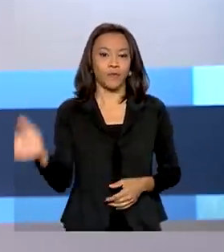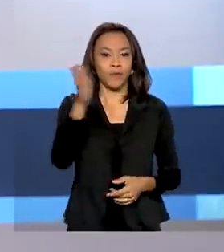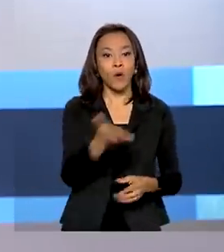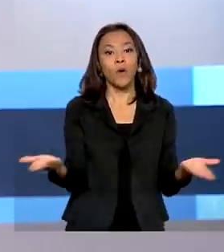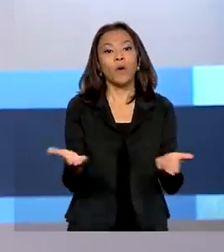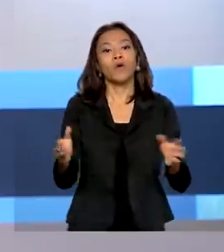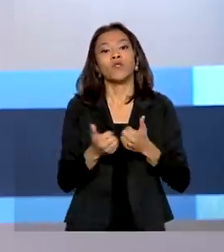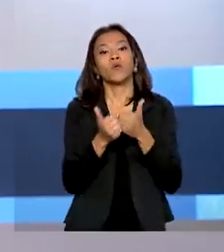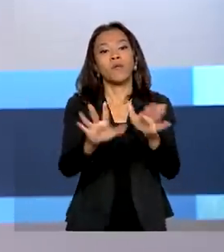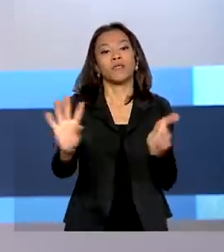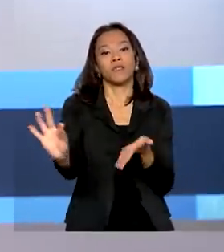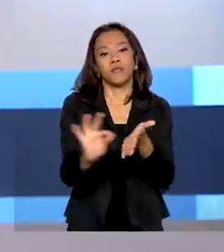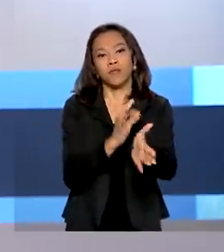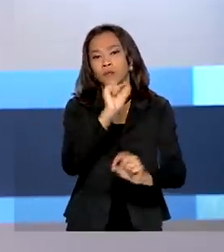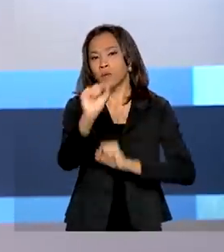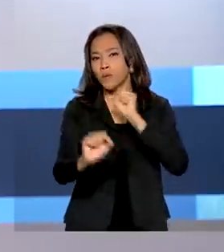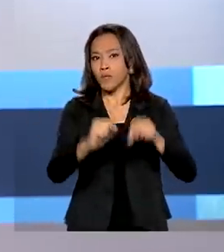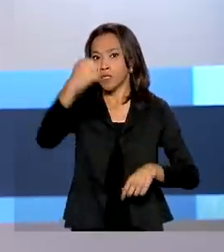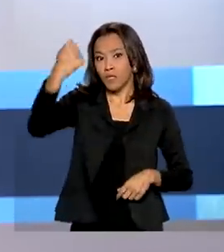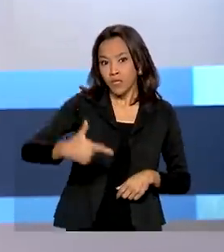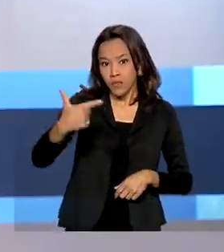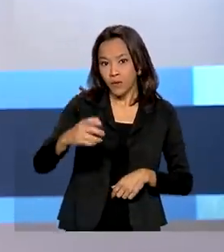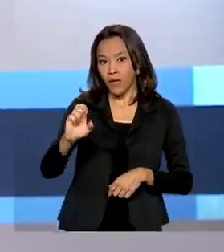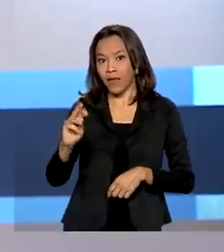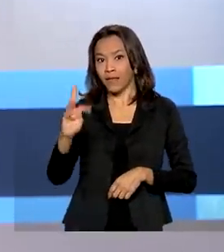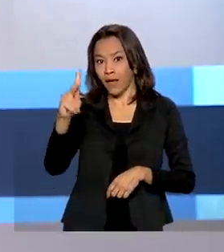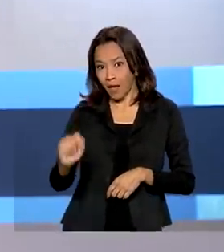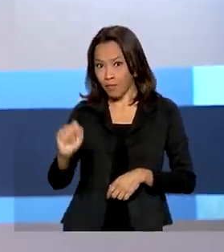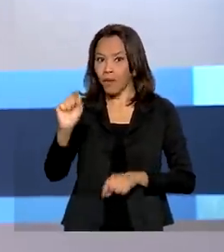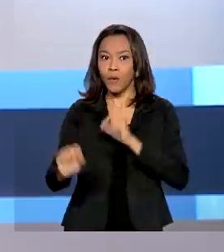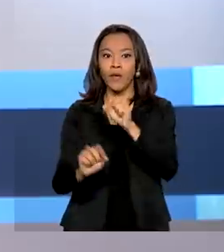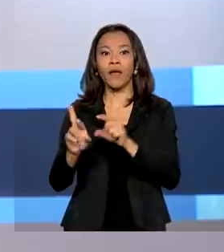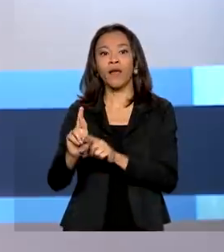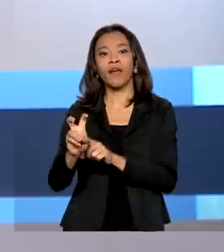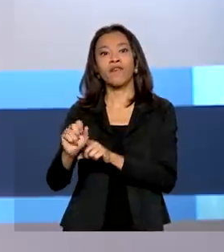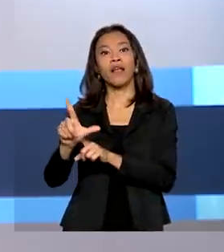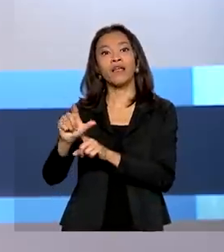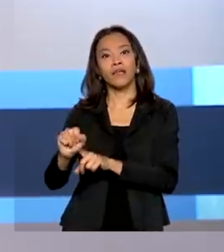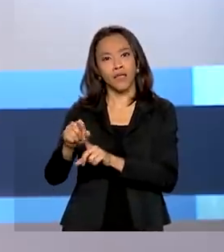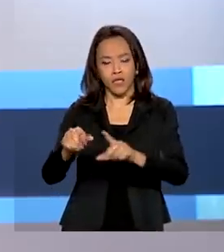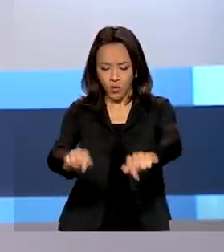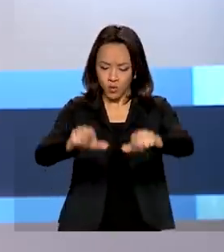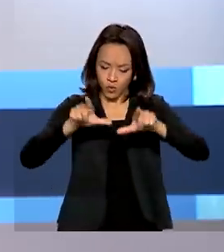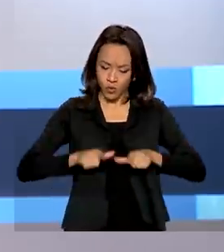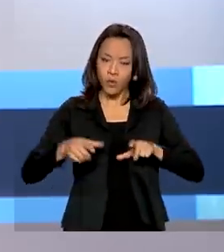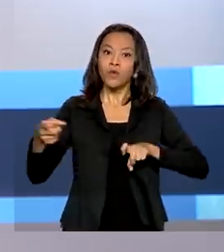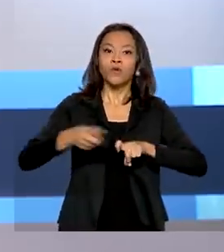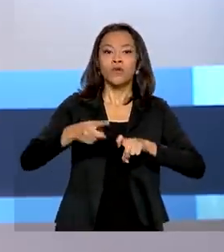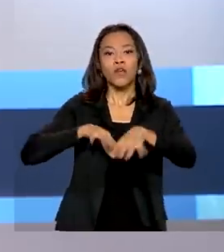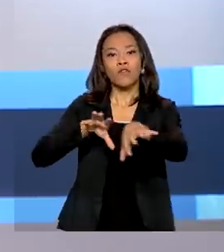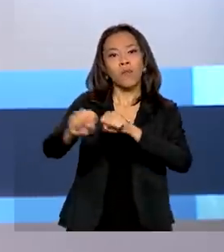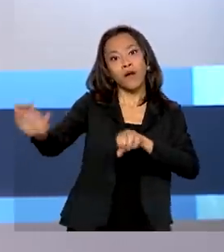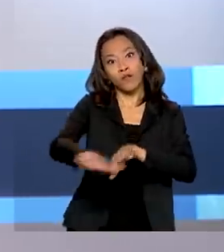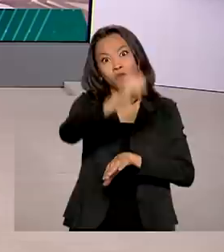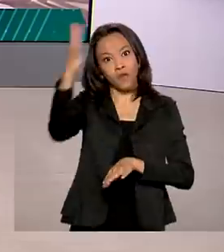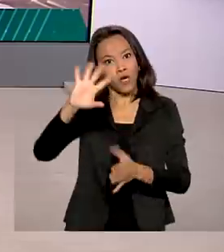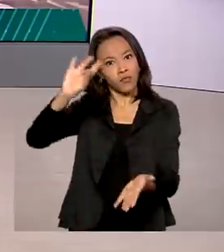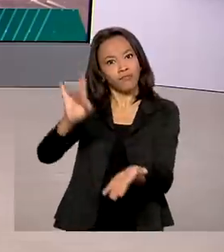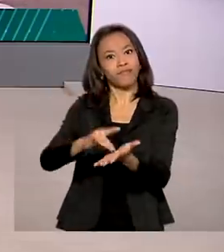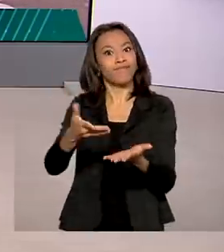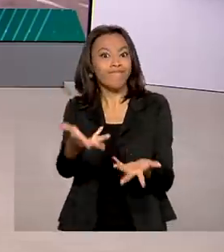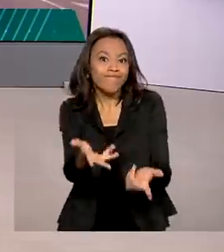hoje as inscrições para a segunda etapa do Revalida, que regulariza o diploma de medicina de brasileiros formados no exterior.